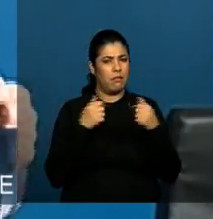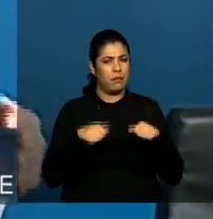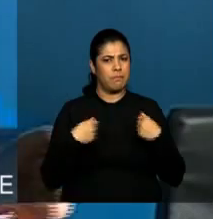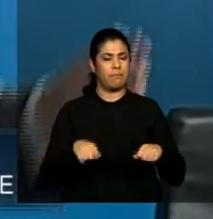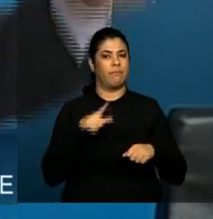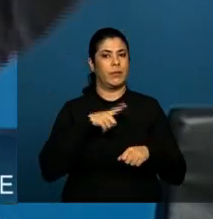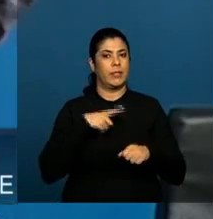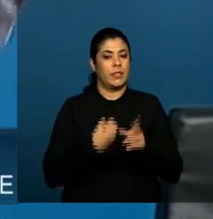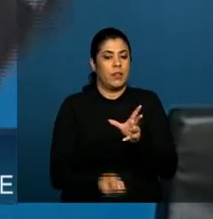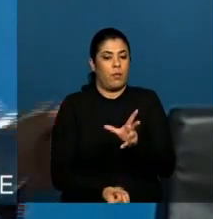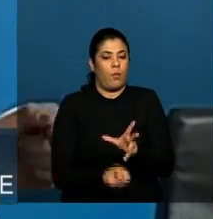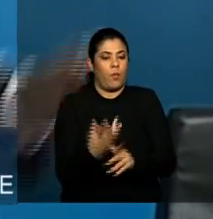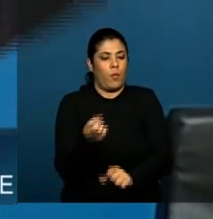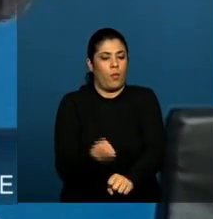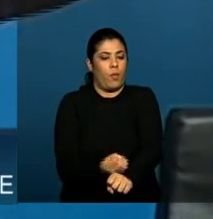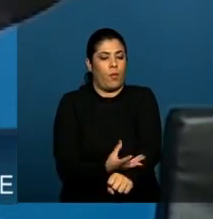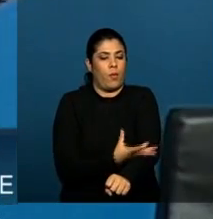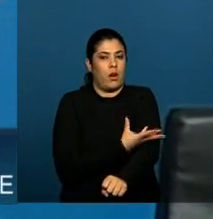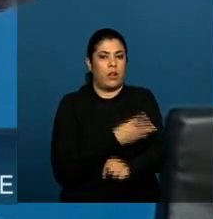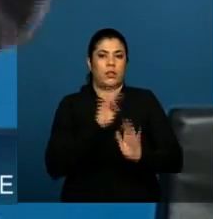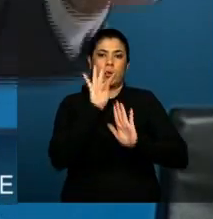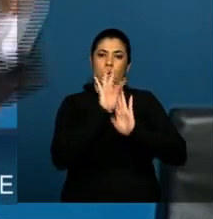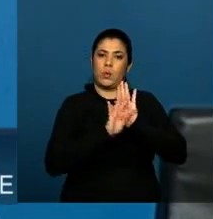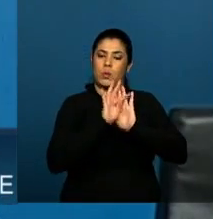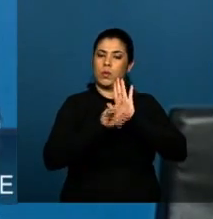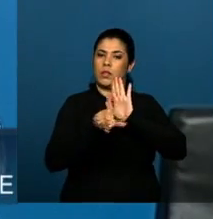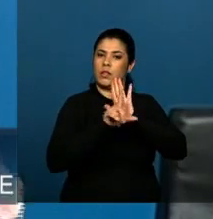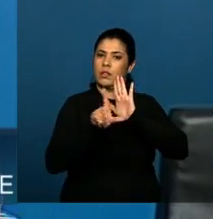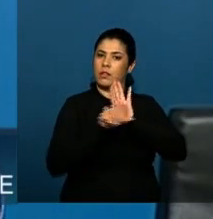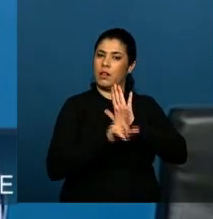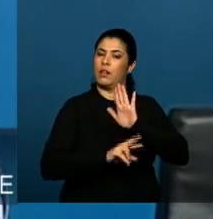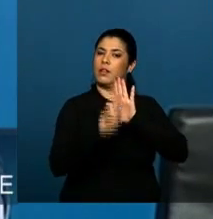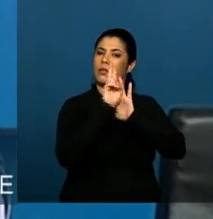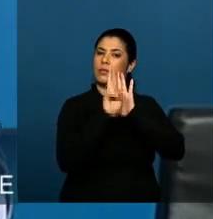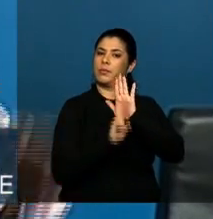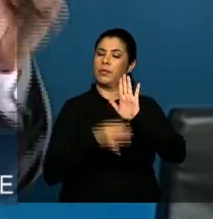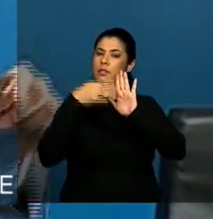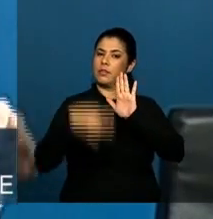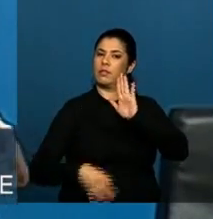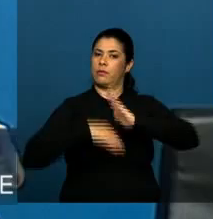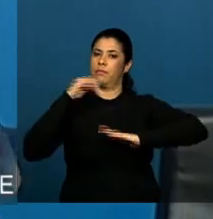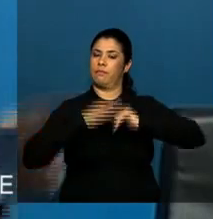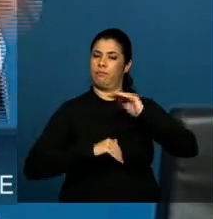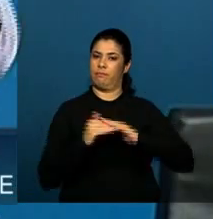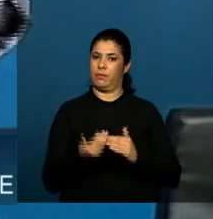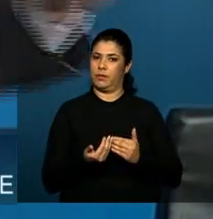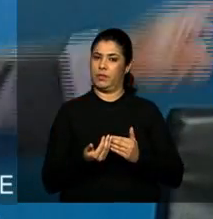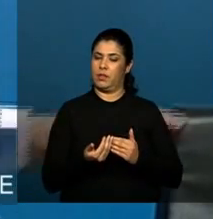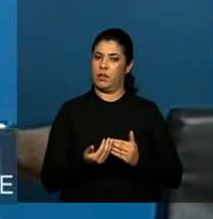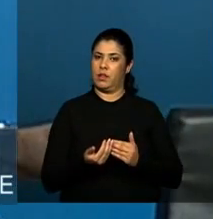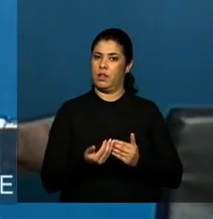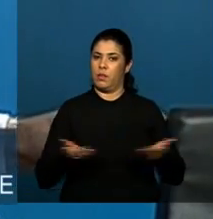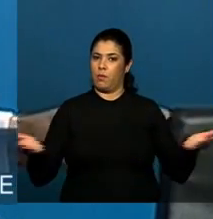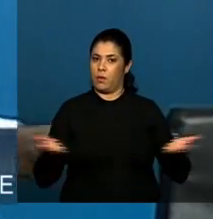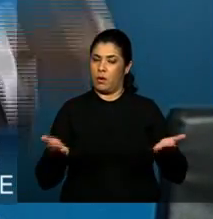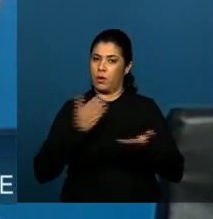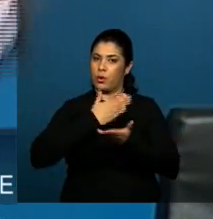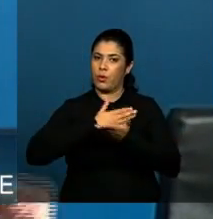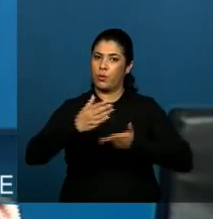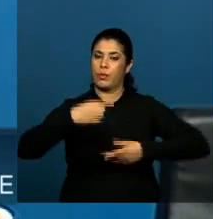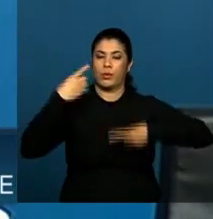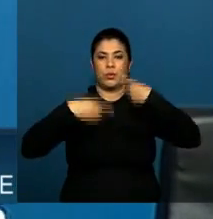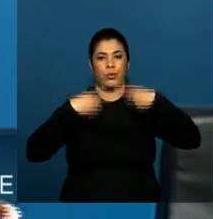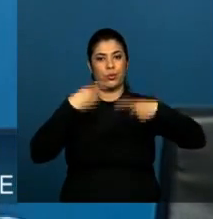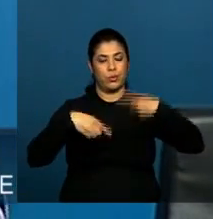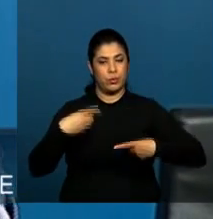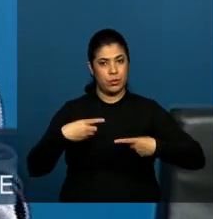gênese, a mesma dimensão do texto legislativo que ele vai regulamentar. Essa é razão pela qual se abre agora um debate. Essa é